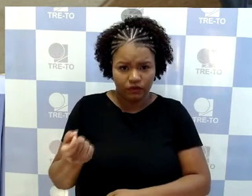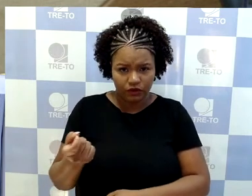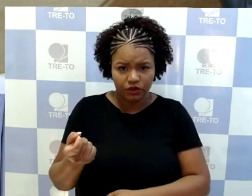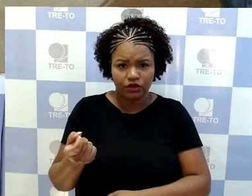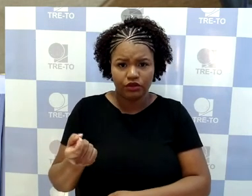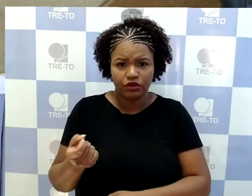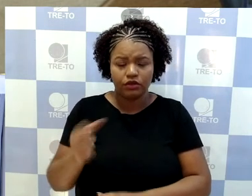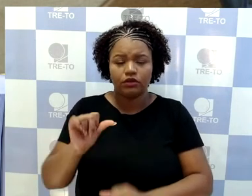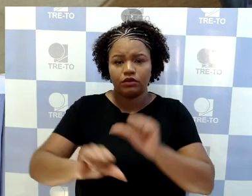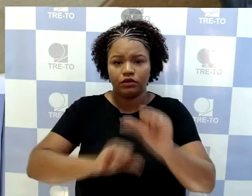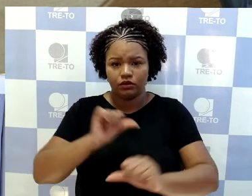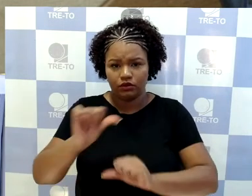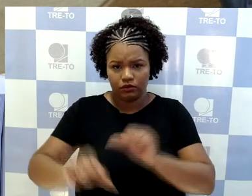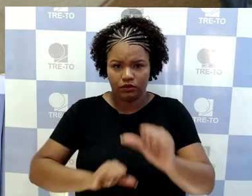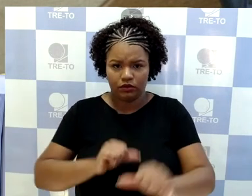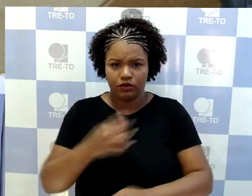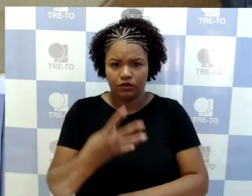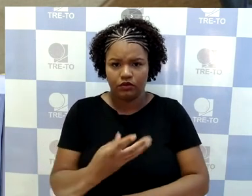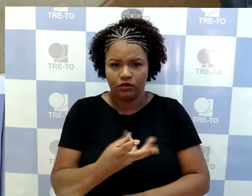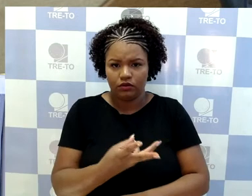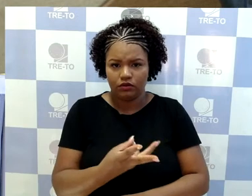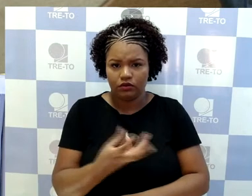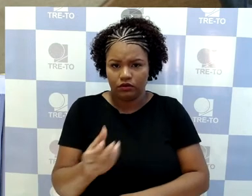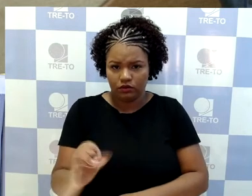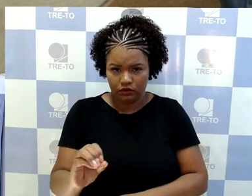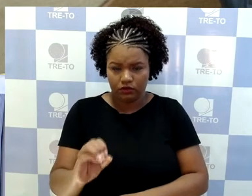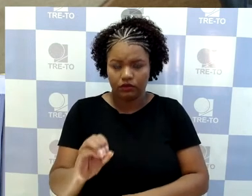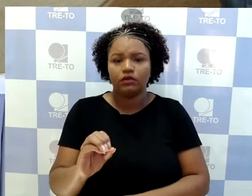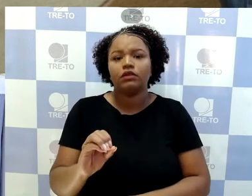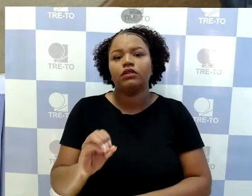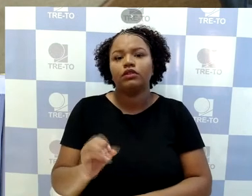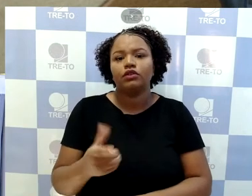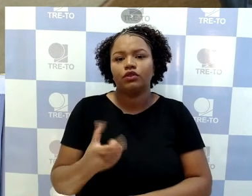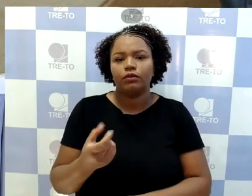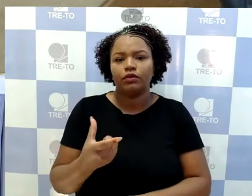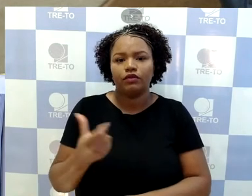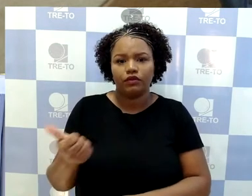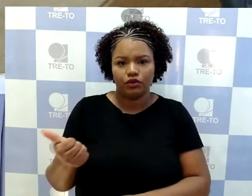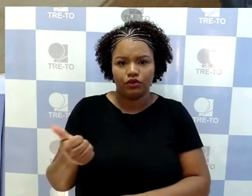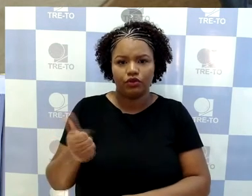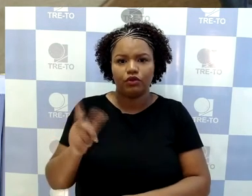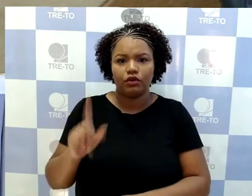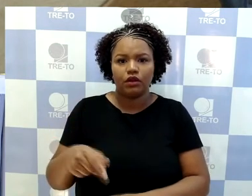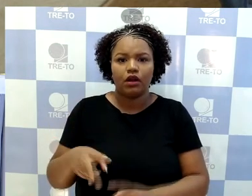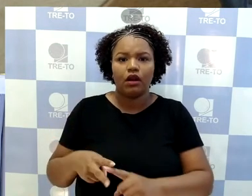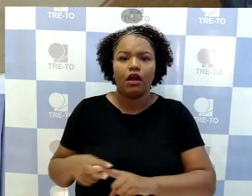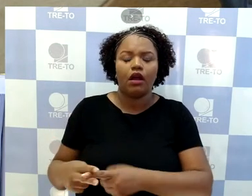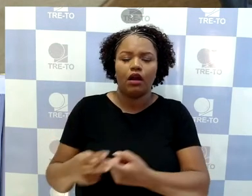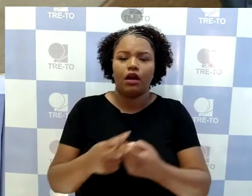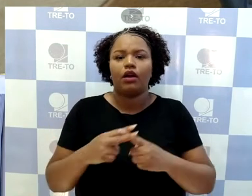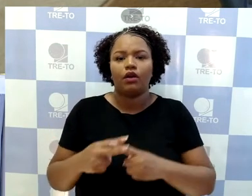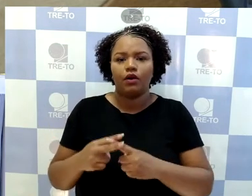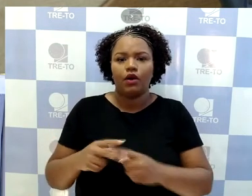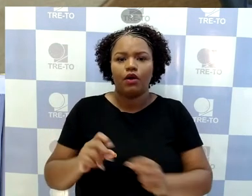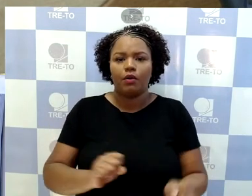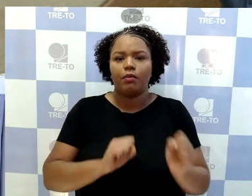430, de 20 de outubro de 2021, normativo que regulamenta o exercício do poder de polícia